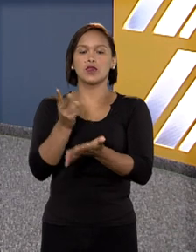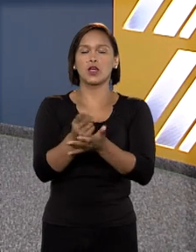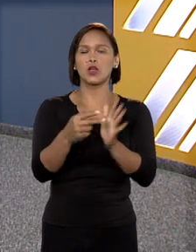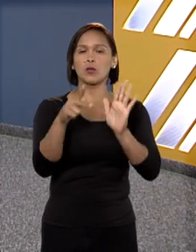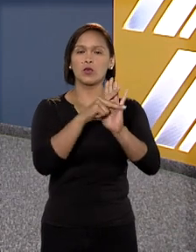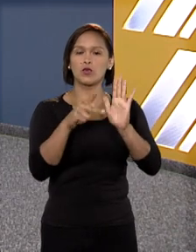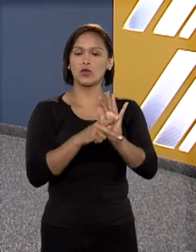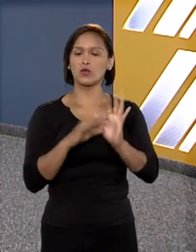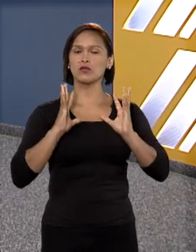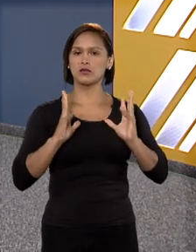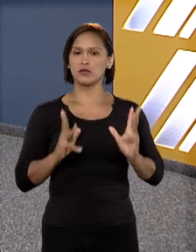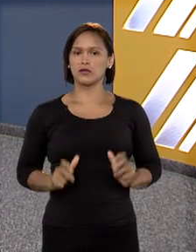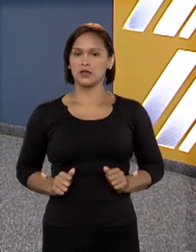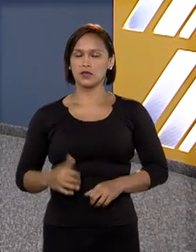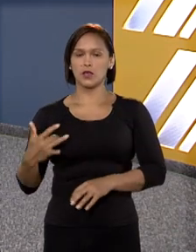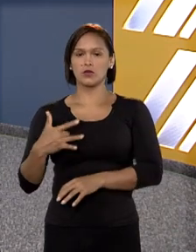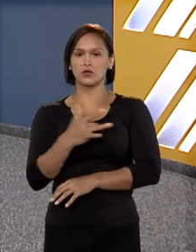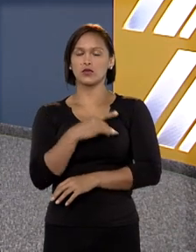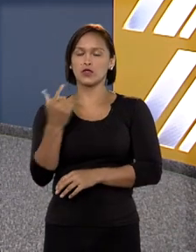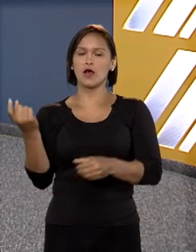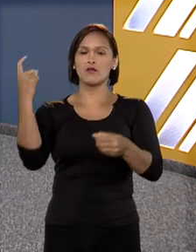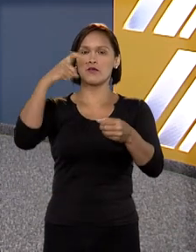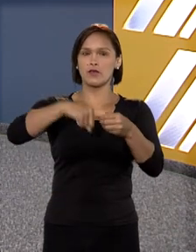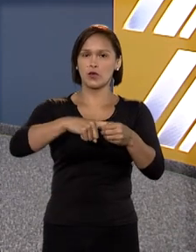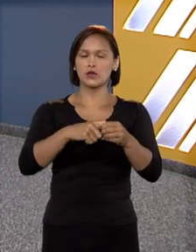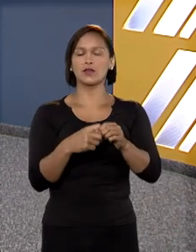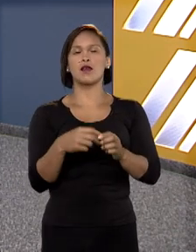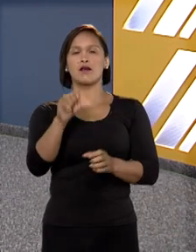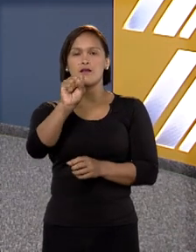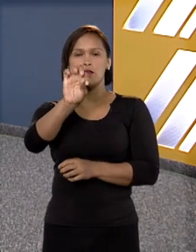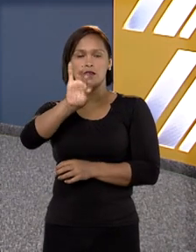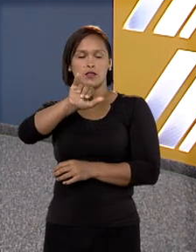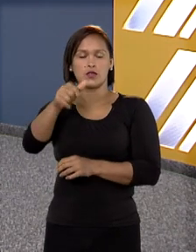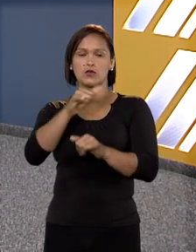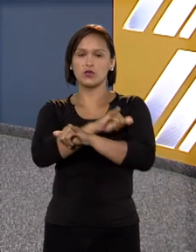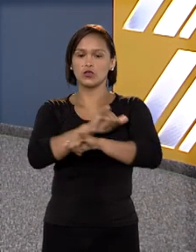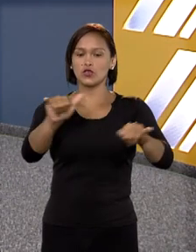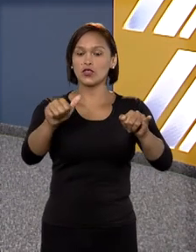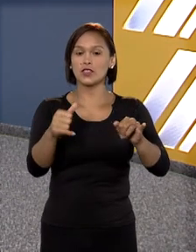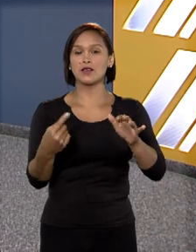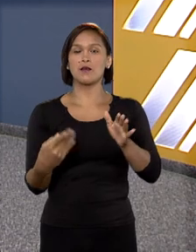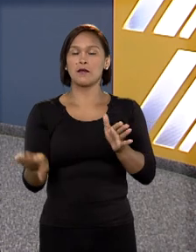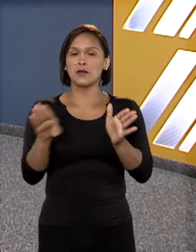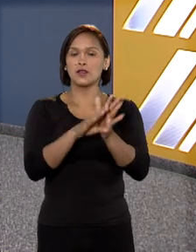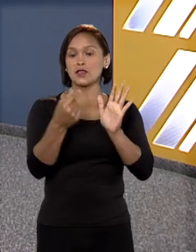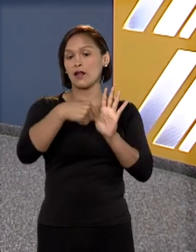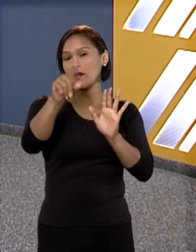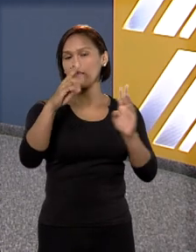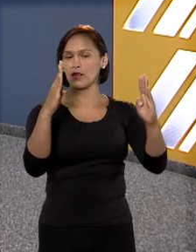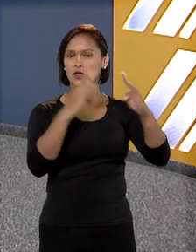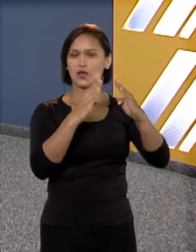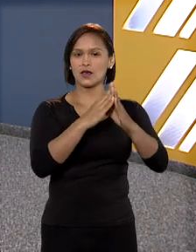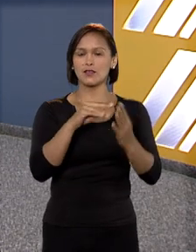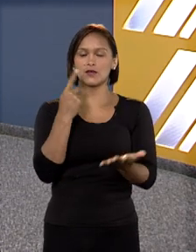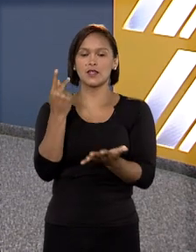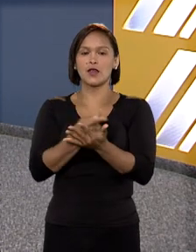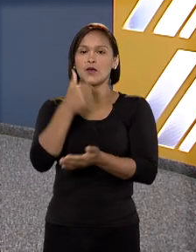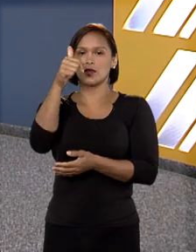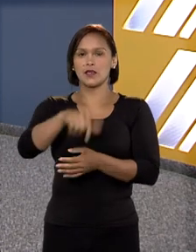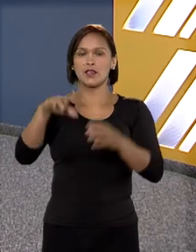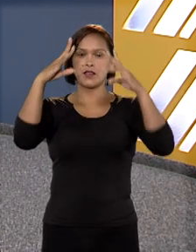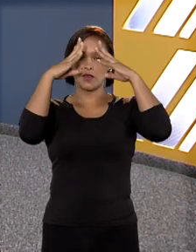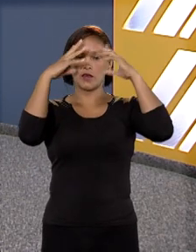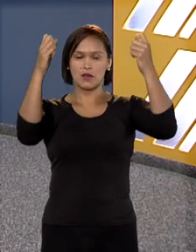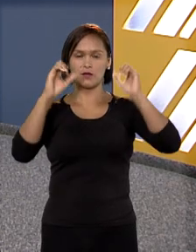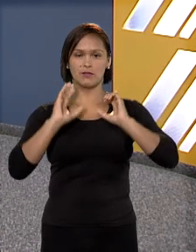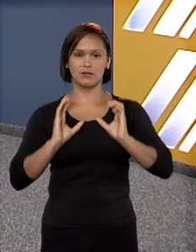seguindo o devido protocolo sanitário, vamos voltar a exibir o STJ Notícias para levar até você o que acontece no Tribunal